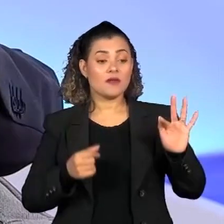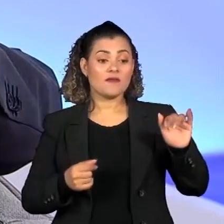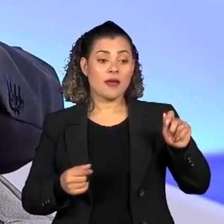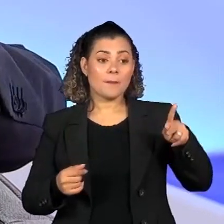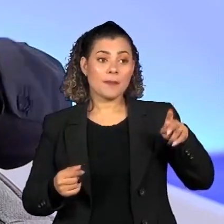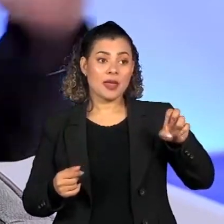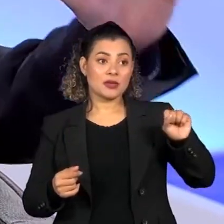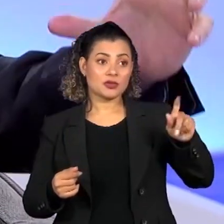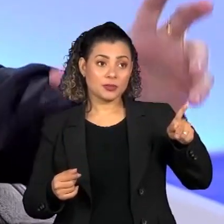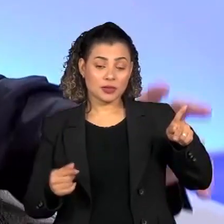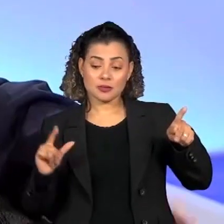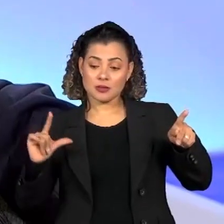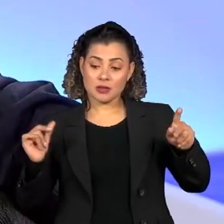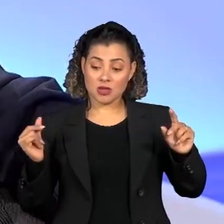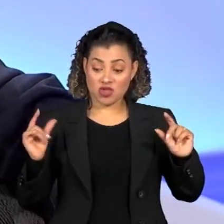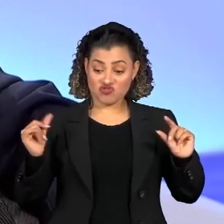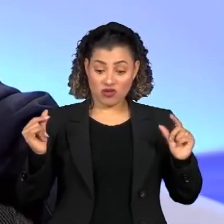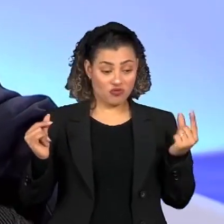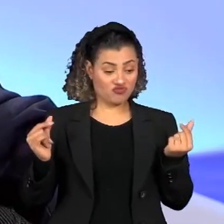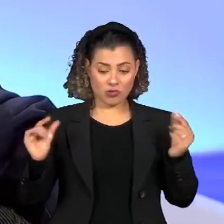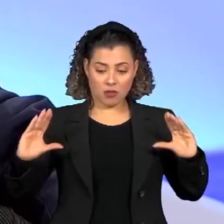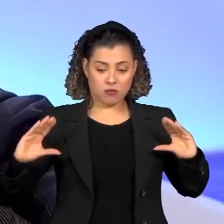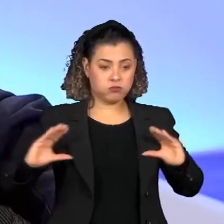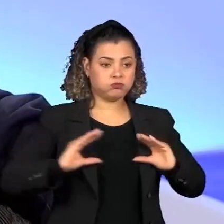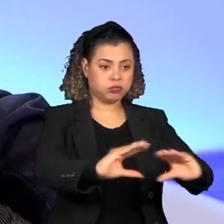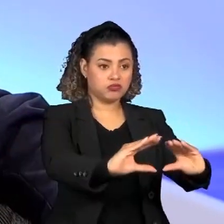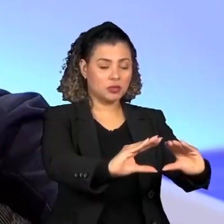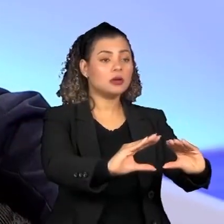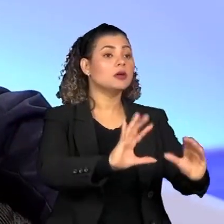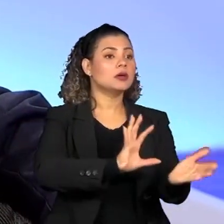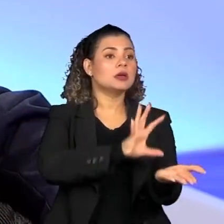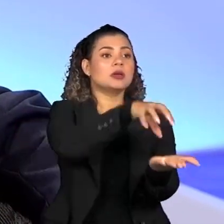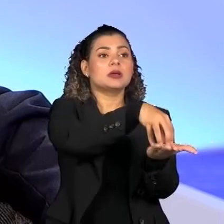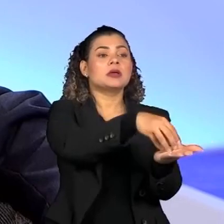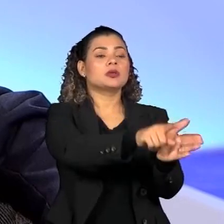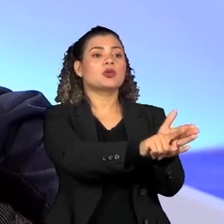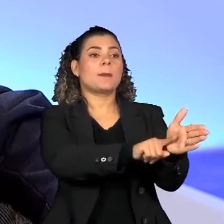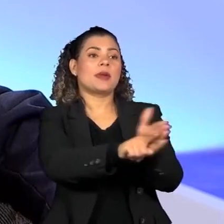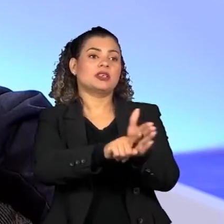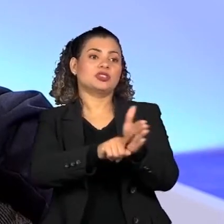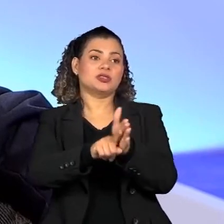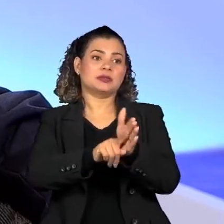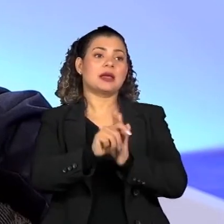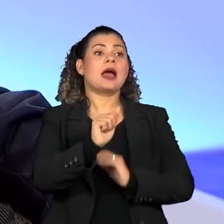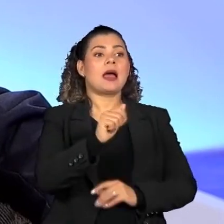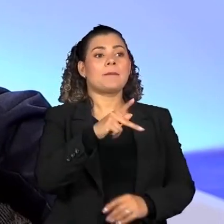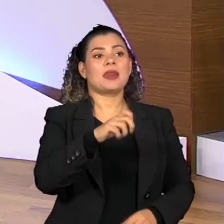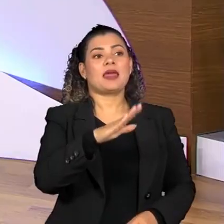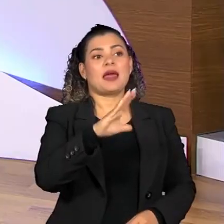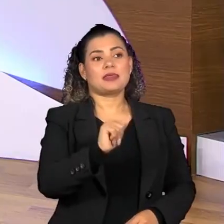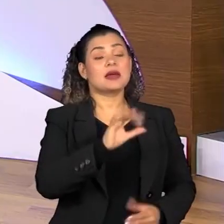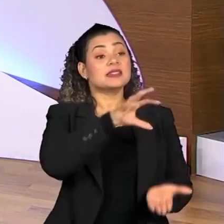Este é um tipo de programa que nós temos, que é chamado Centros de Pesquisa Aplicada.